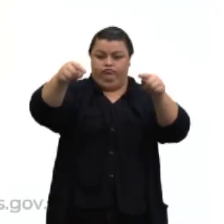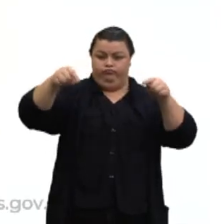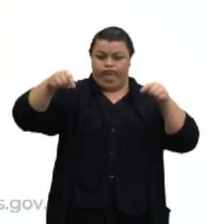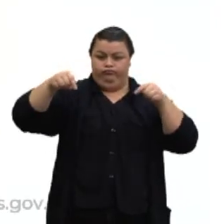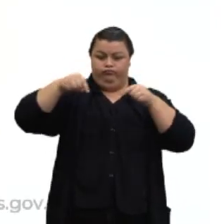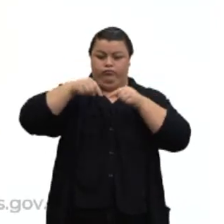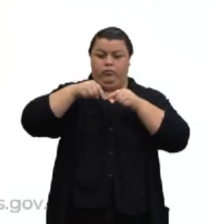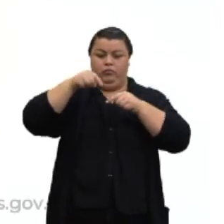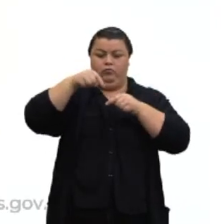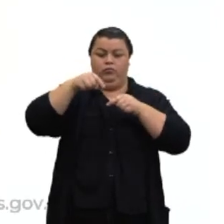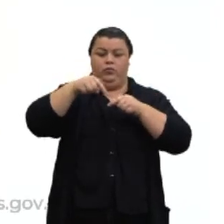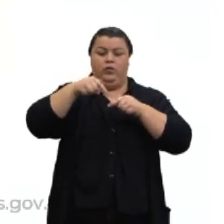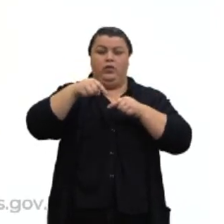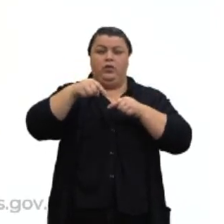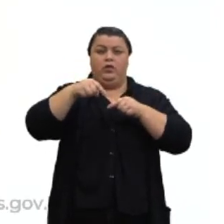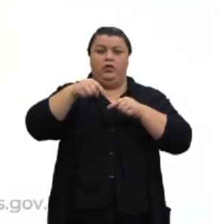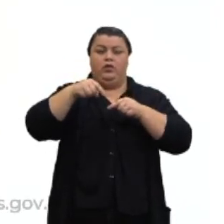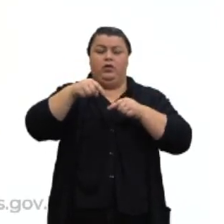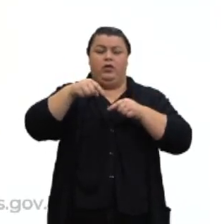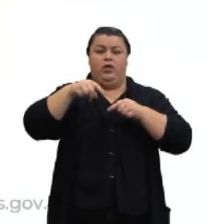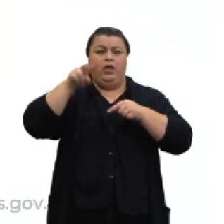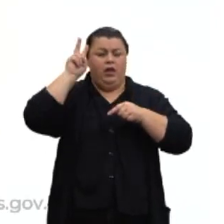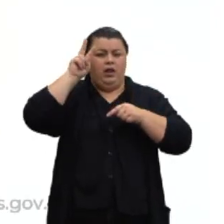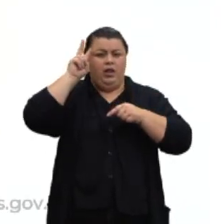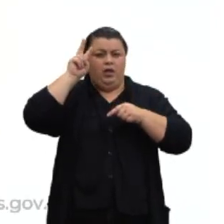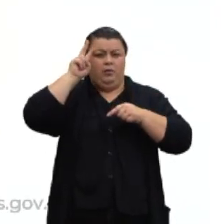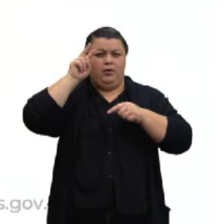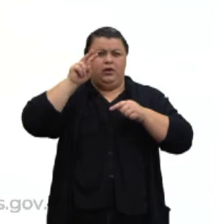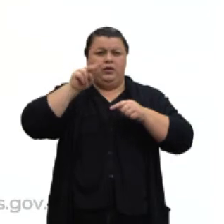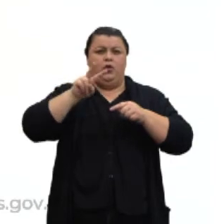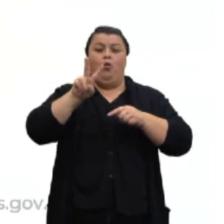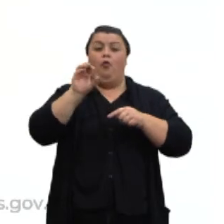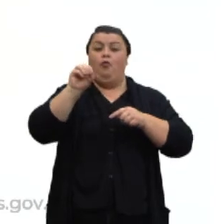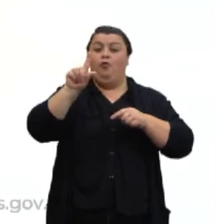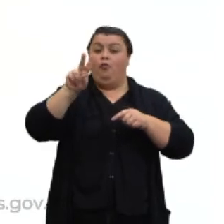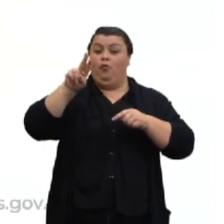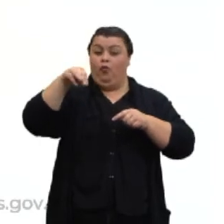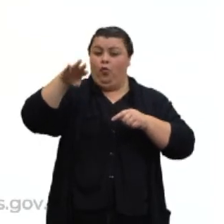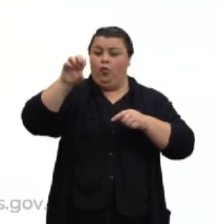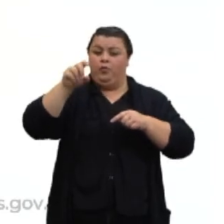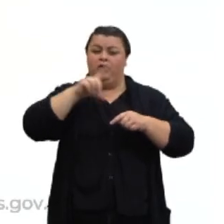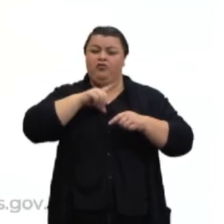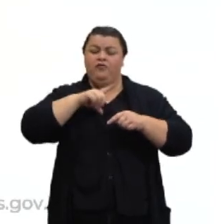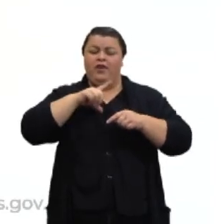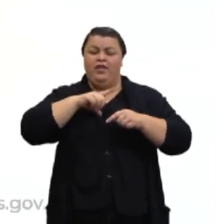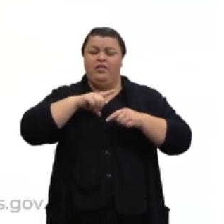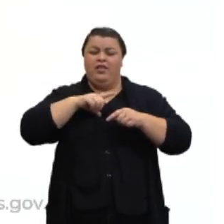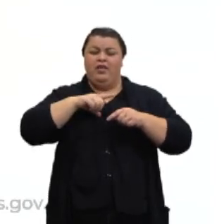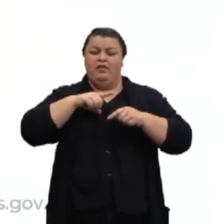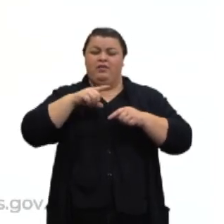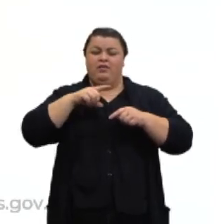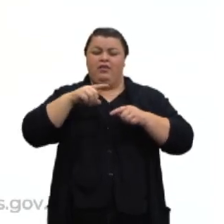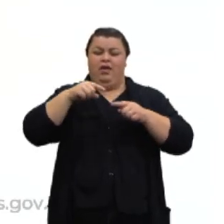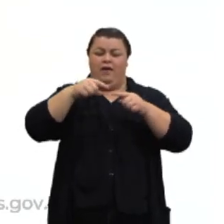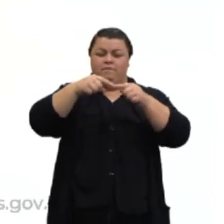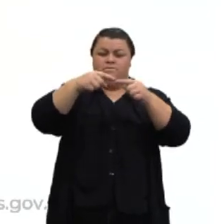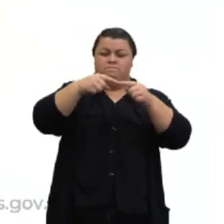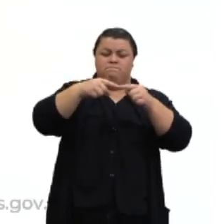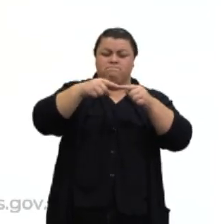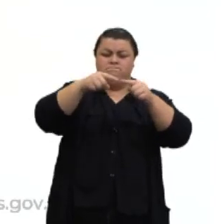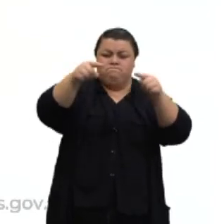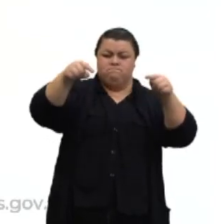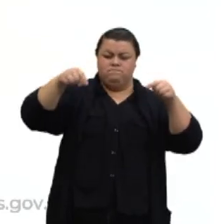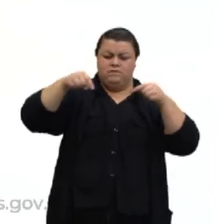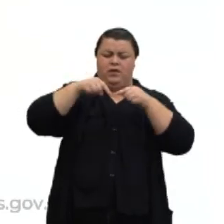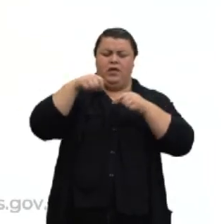ou seja, lembram que o volume é o que vai dar essa tridimensão para ele. Então, eu preciso calcular